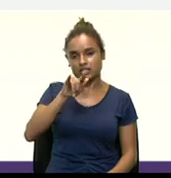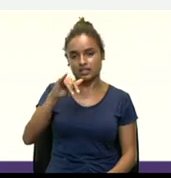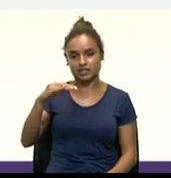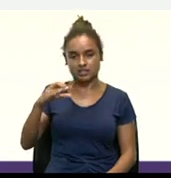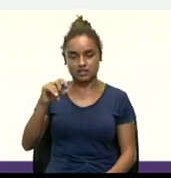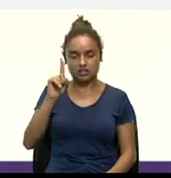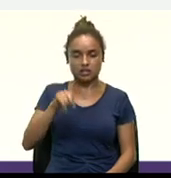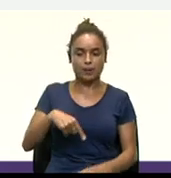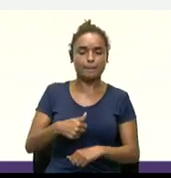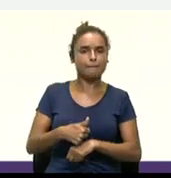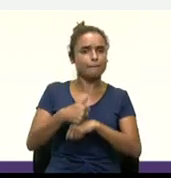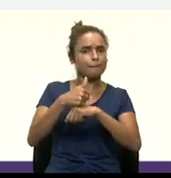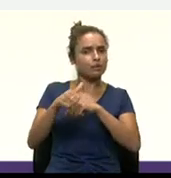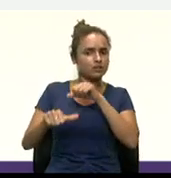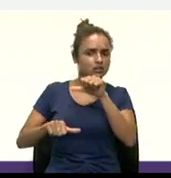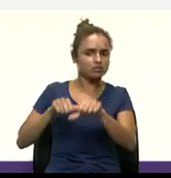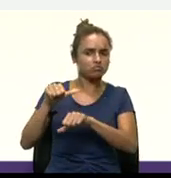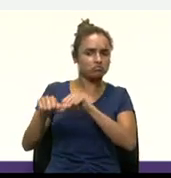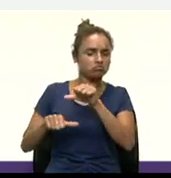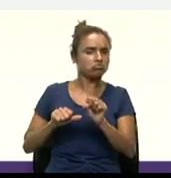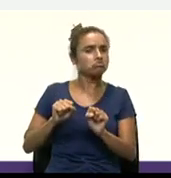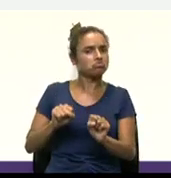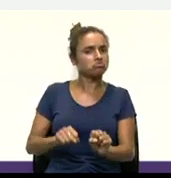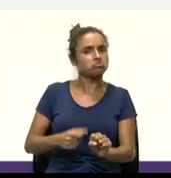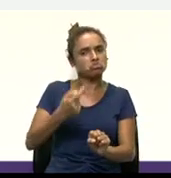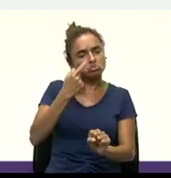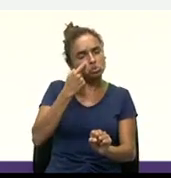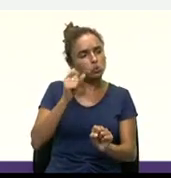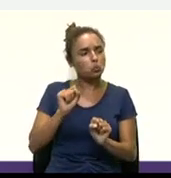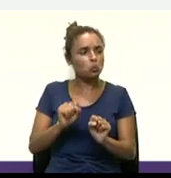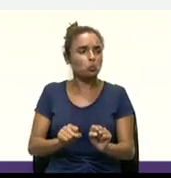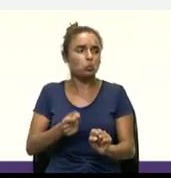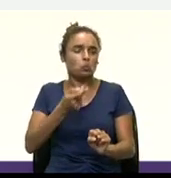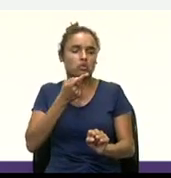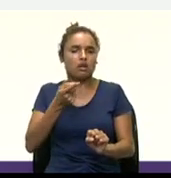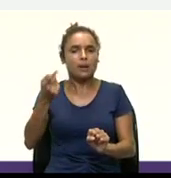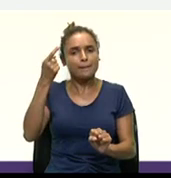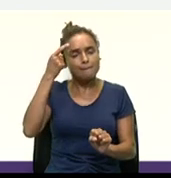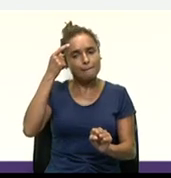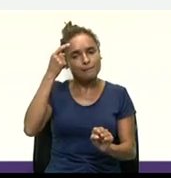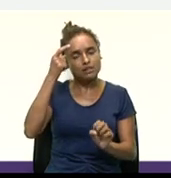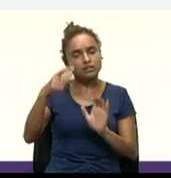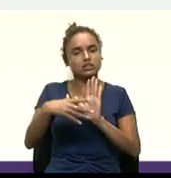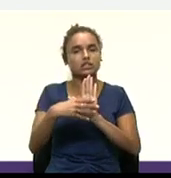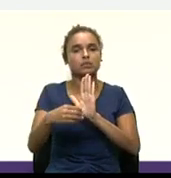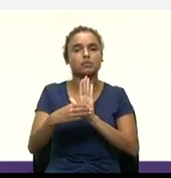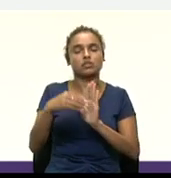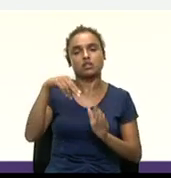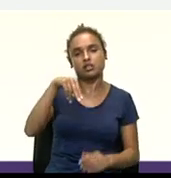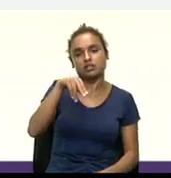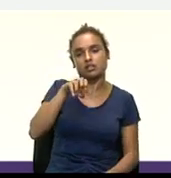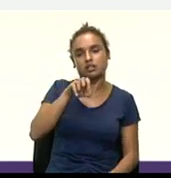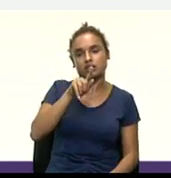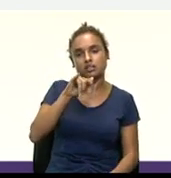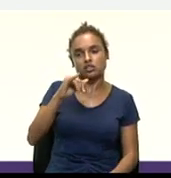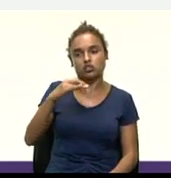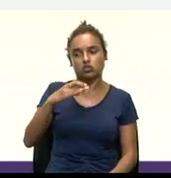mudanças, né? E a gente pode falar que também na questão do modelo de negócio. Então,